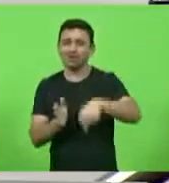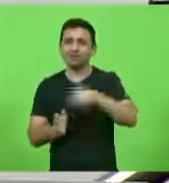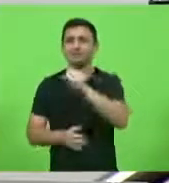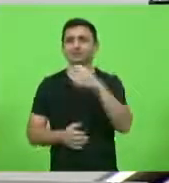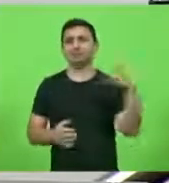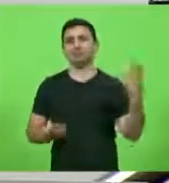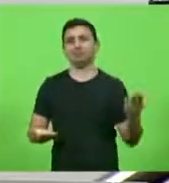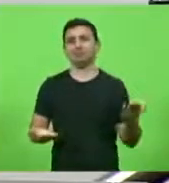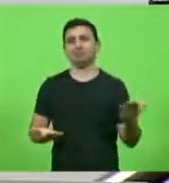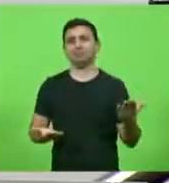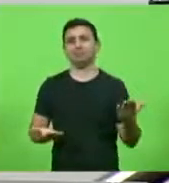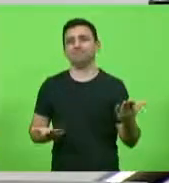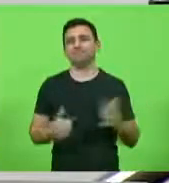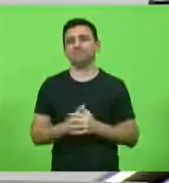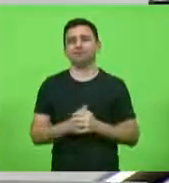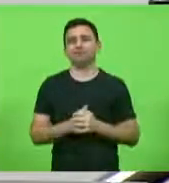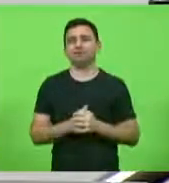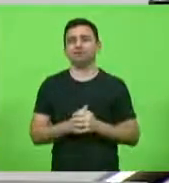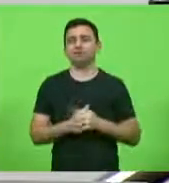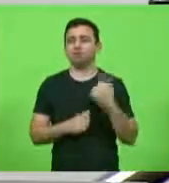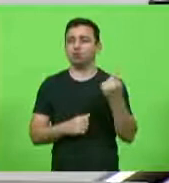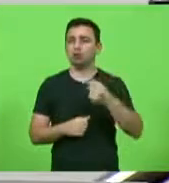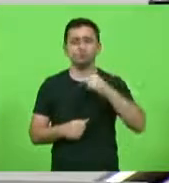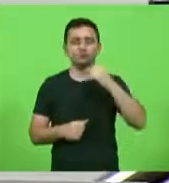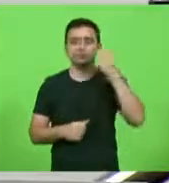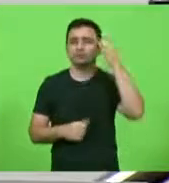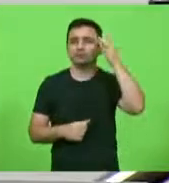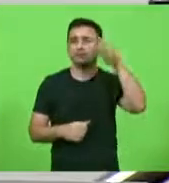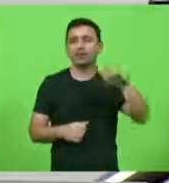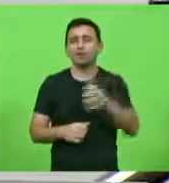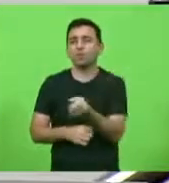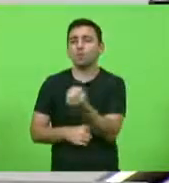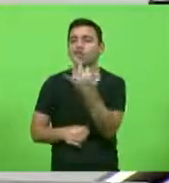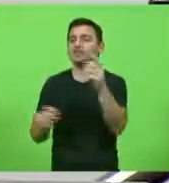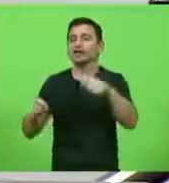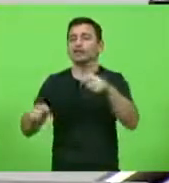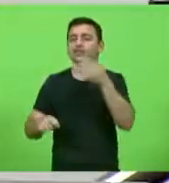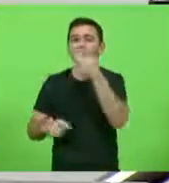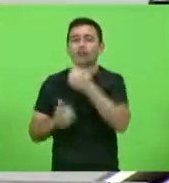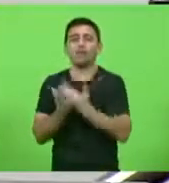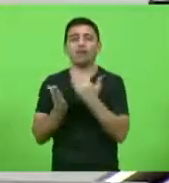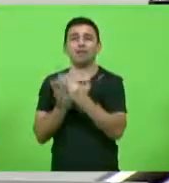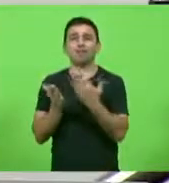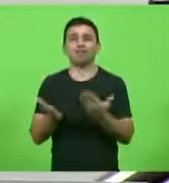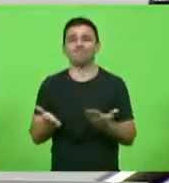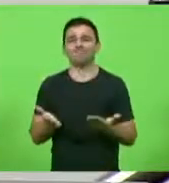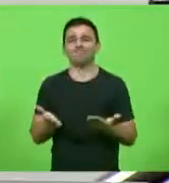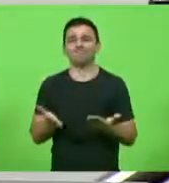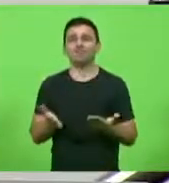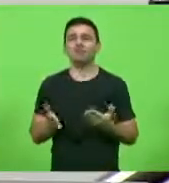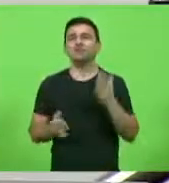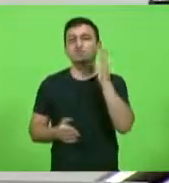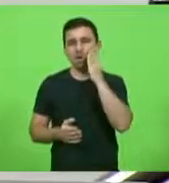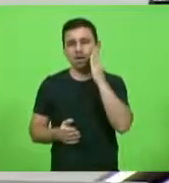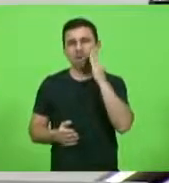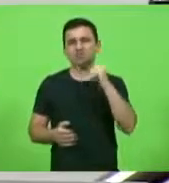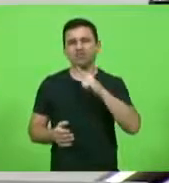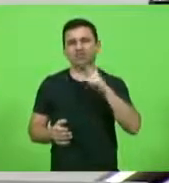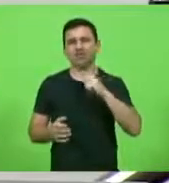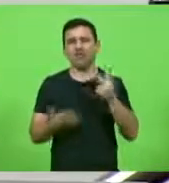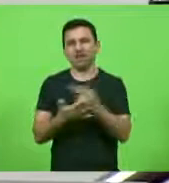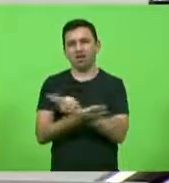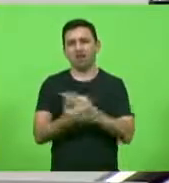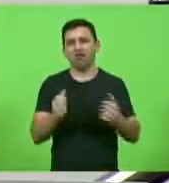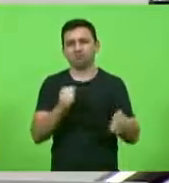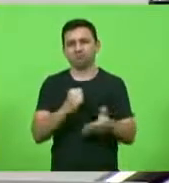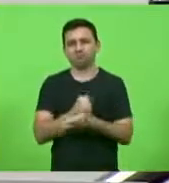nunca iremos saber apenas supor porém sabemos que houve uma compra fraudulenta e